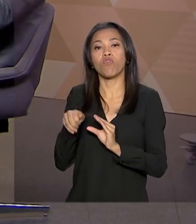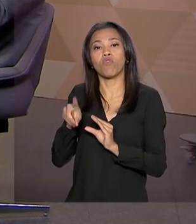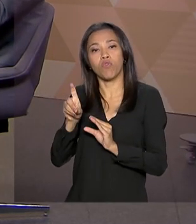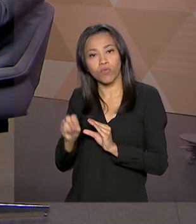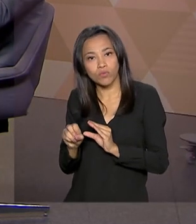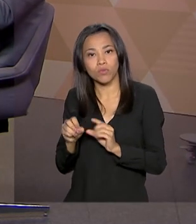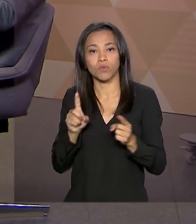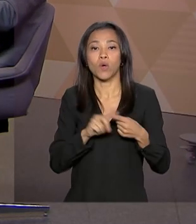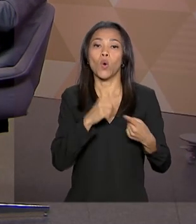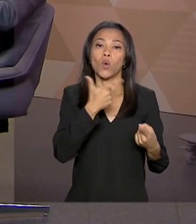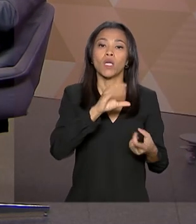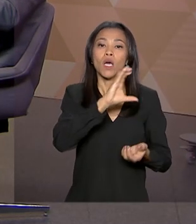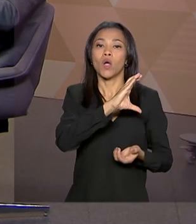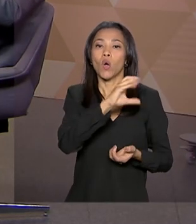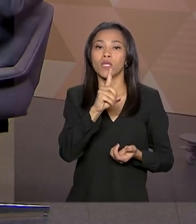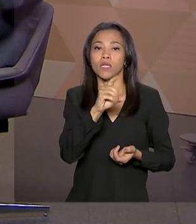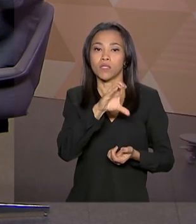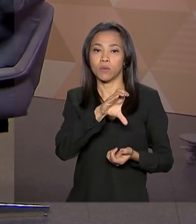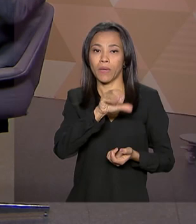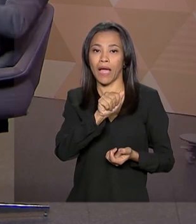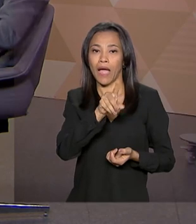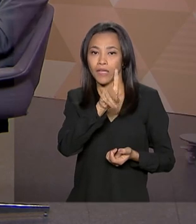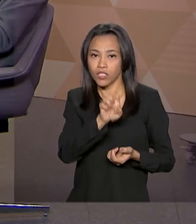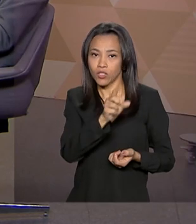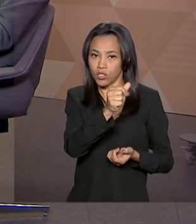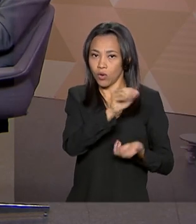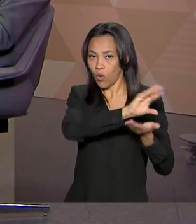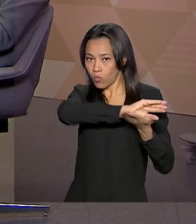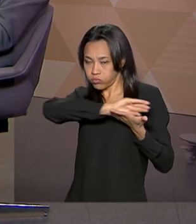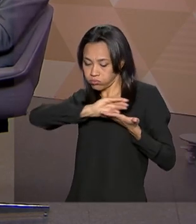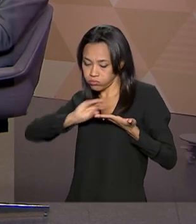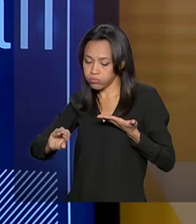do CAD, que são as mais expressivas, vão para esse fundo.